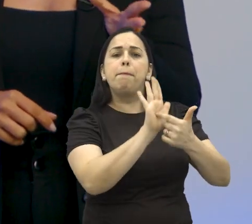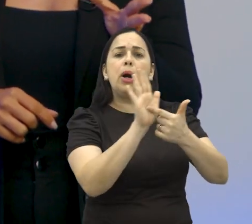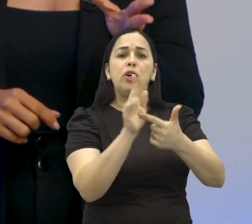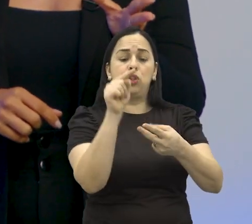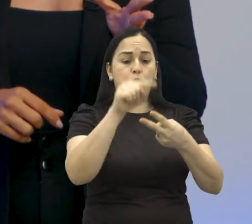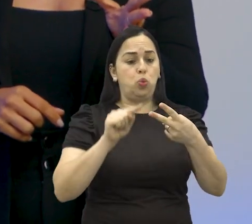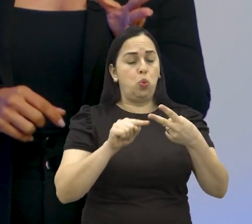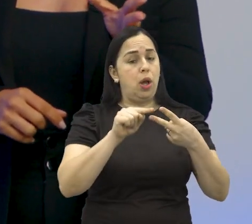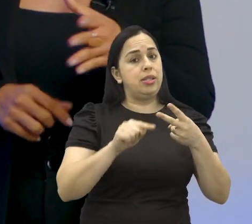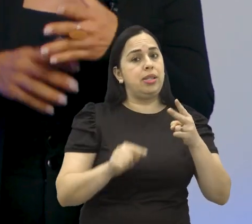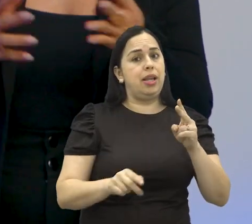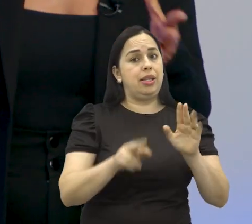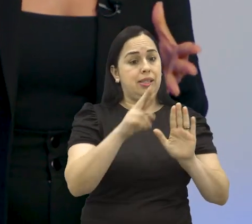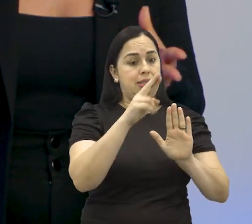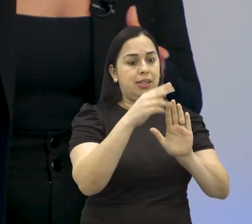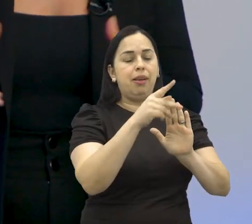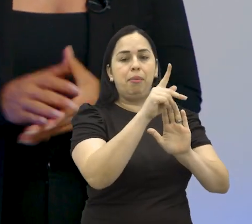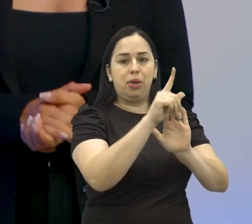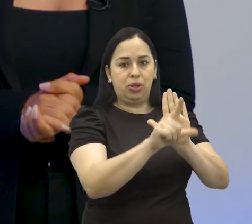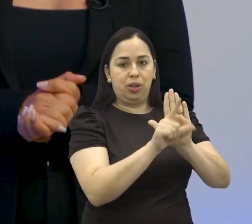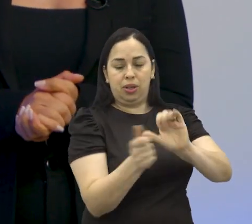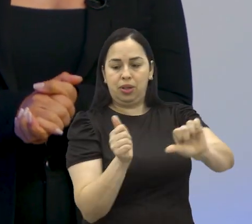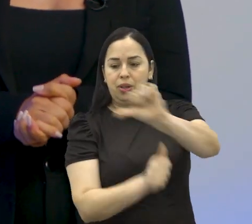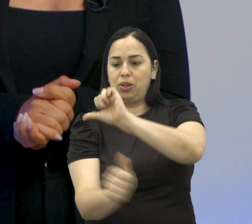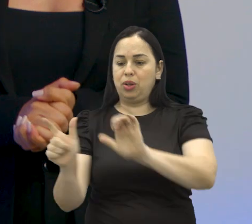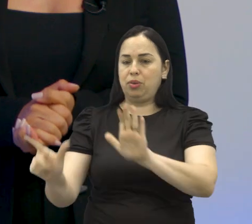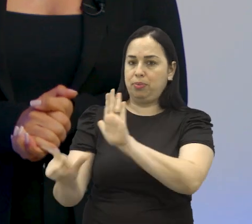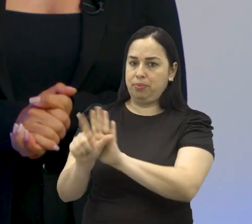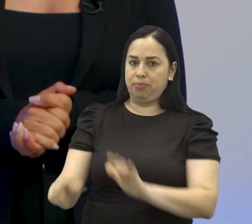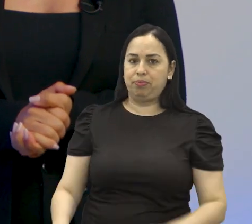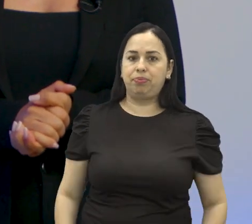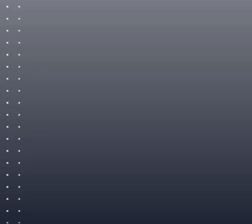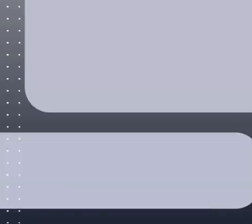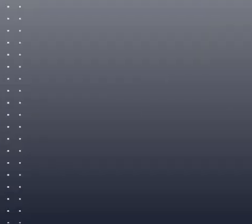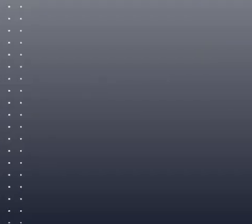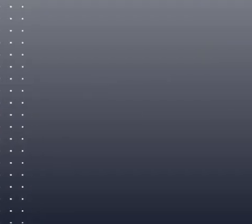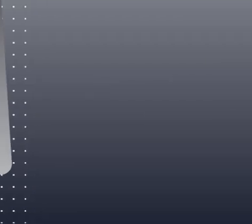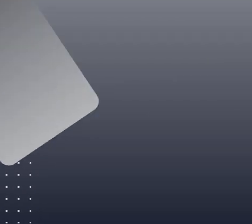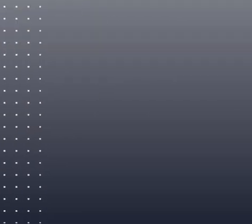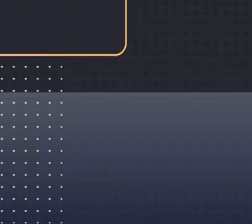te apresenta duas novas regras que entraram em vigor na cidade.